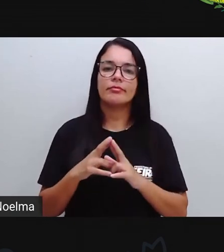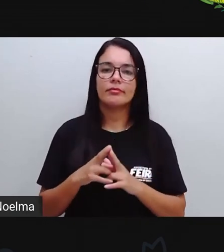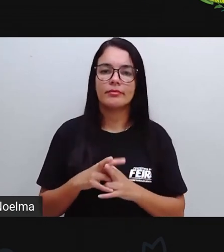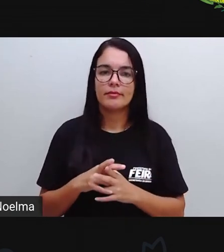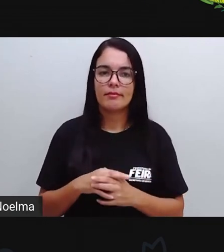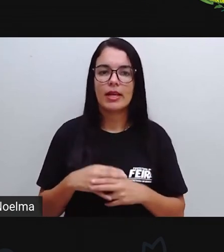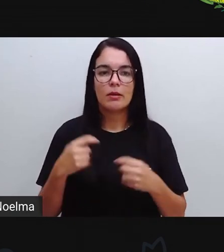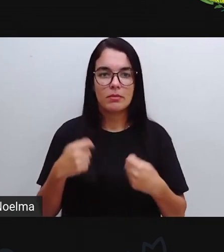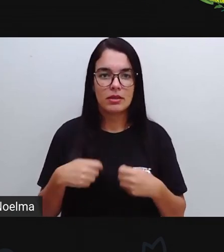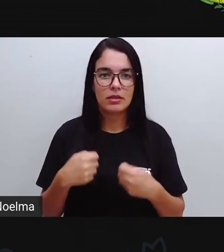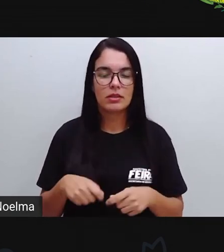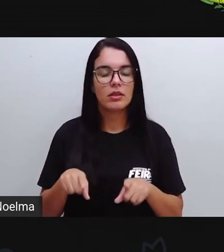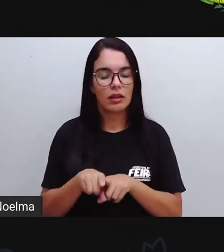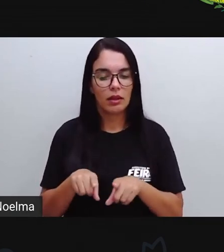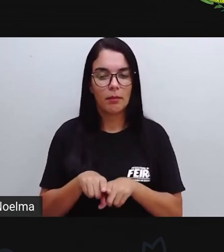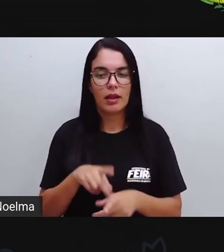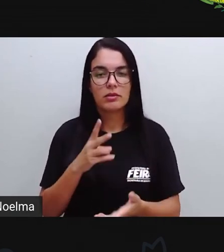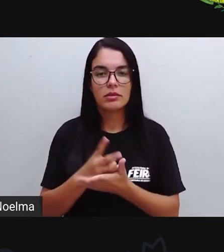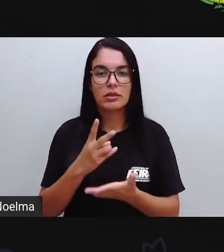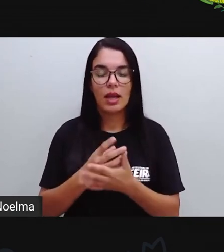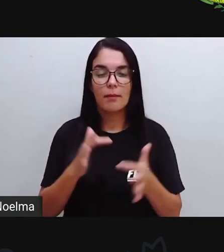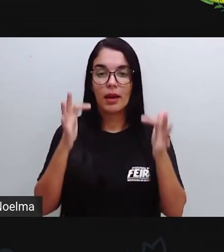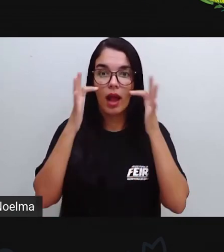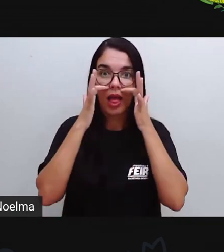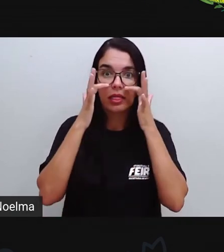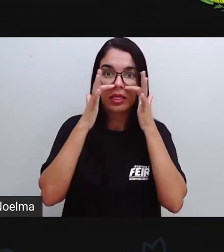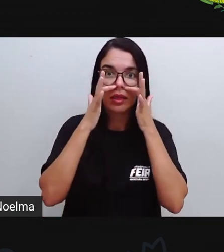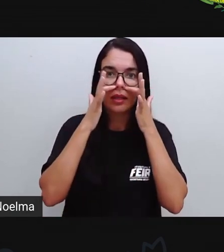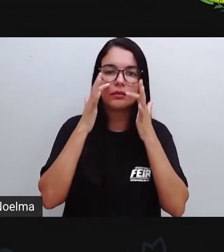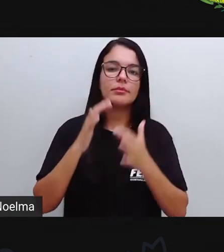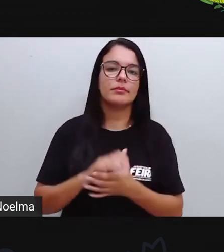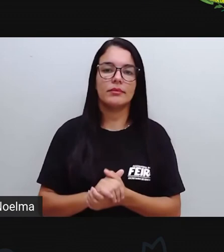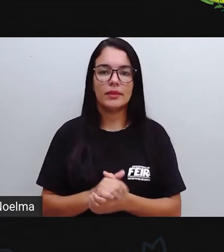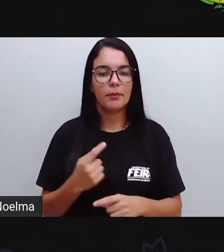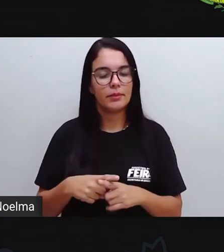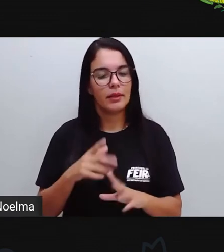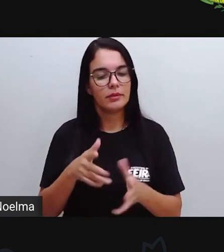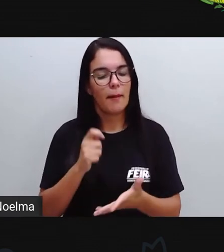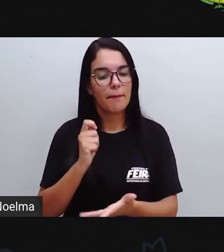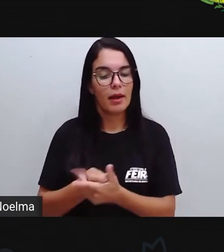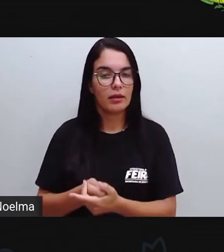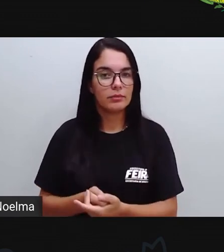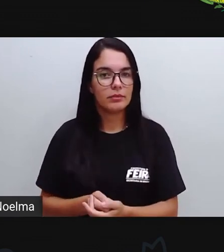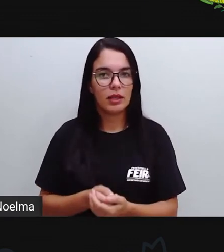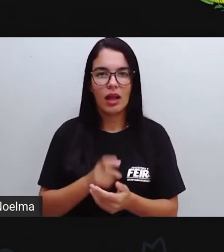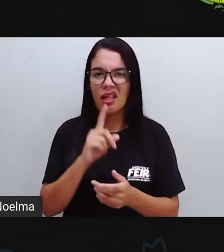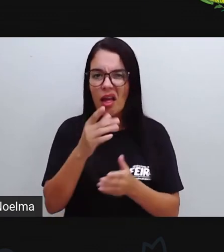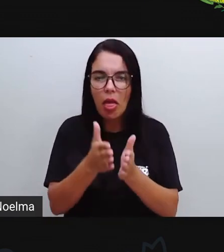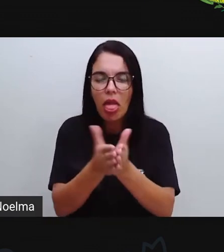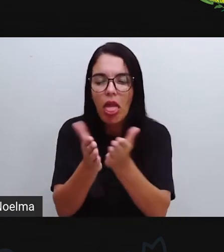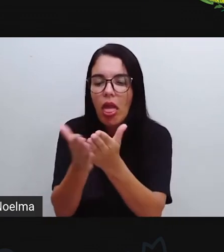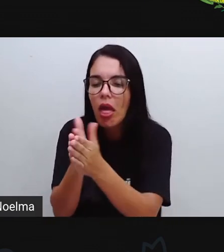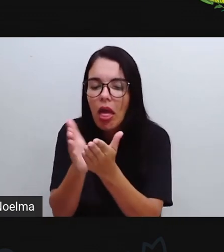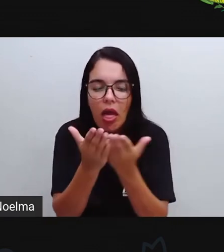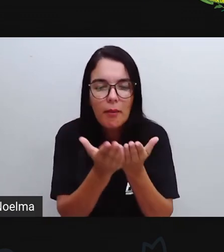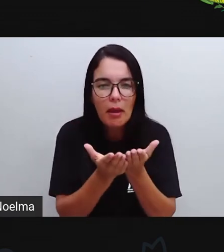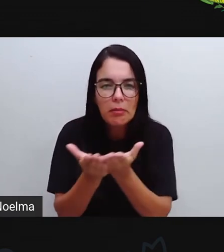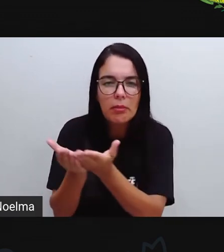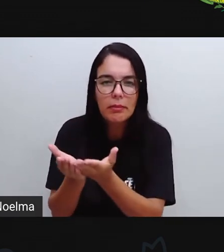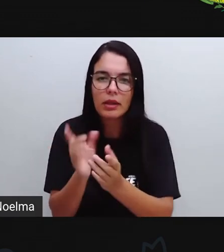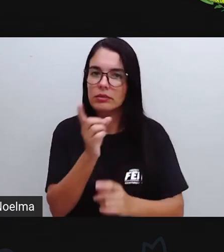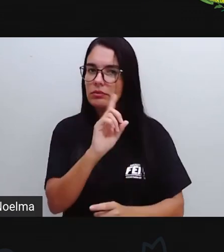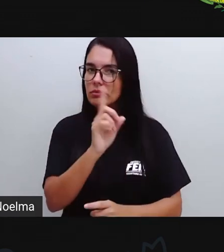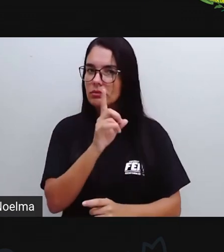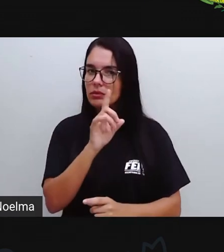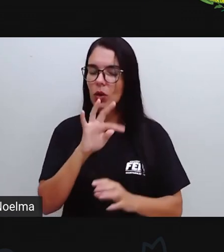também Tem o direito De cobrar Porque nós Pagamos Por esse serviço Nada Esmola Nada é dado Certo A gente